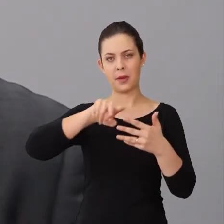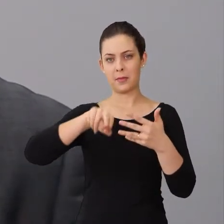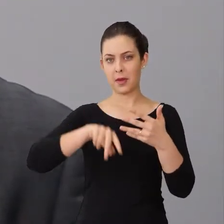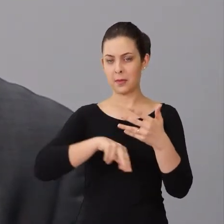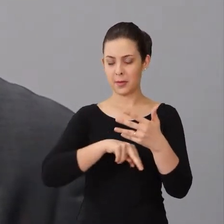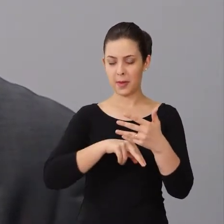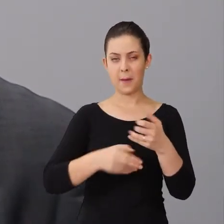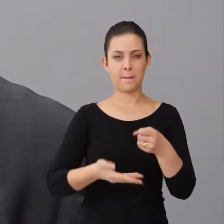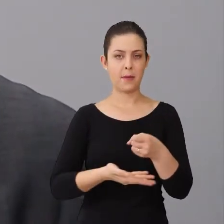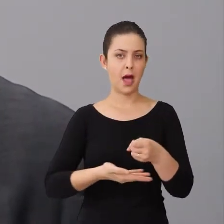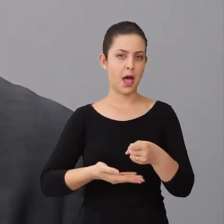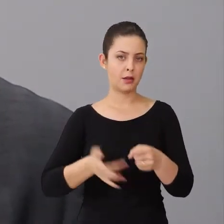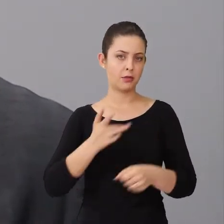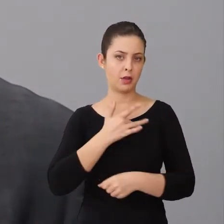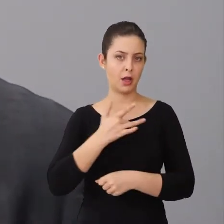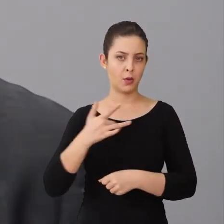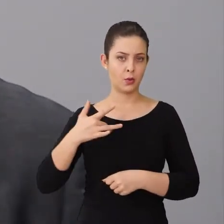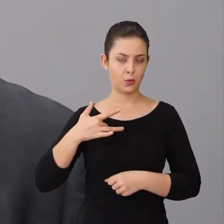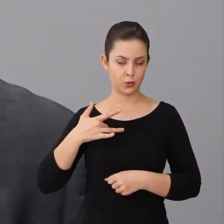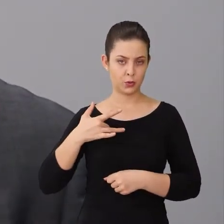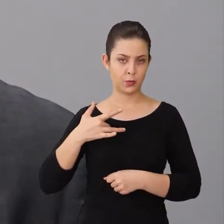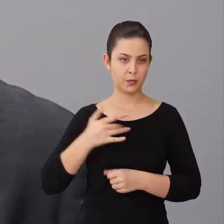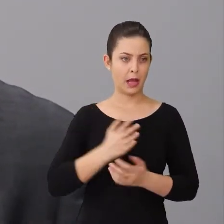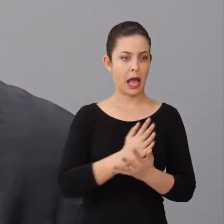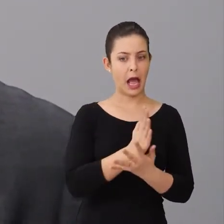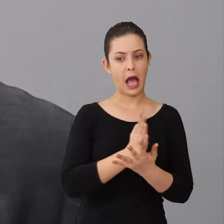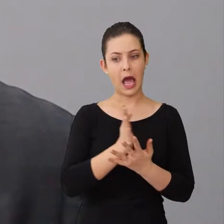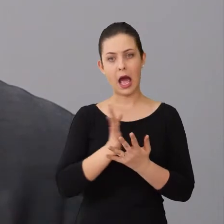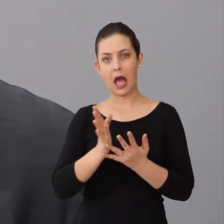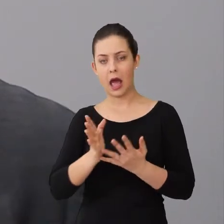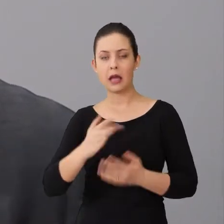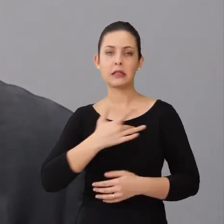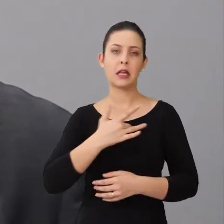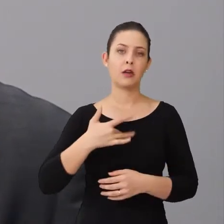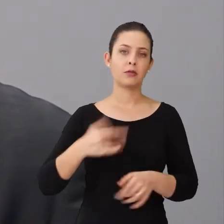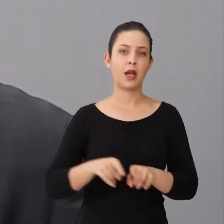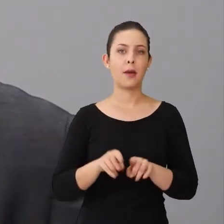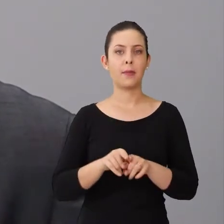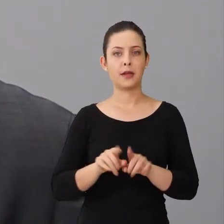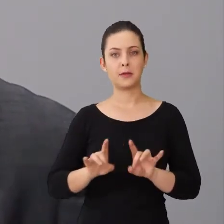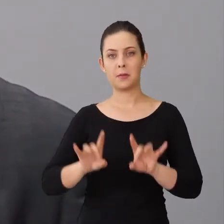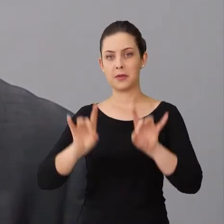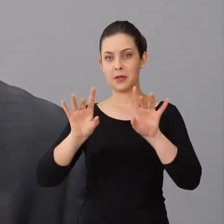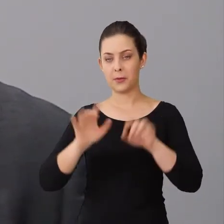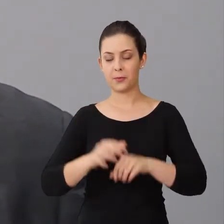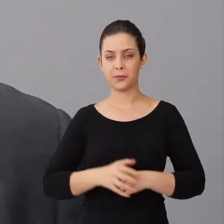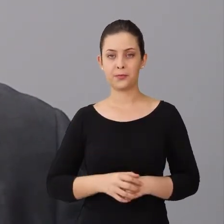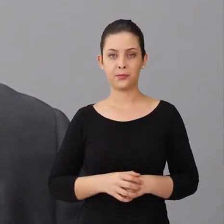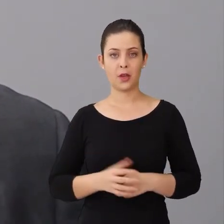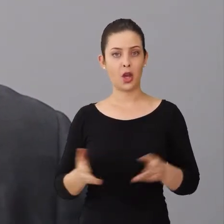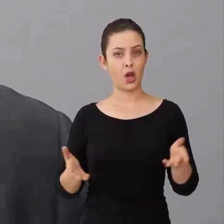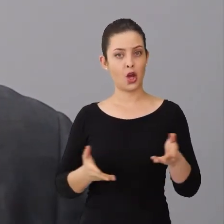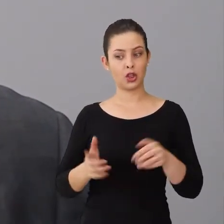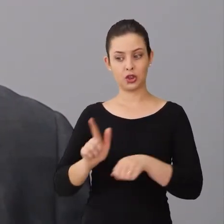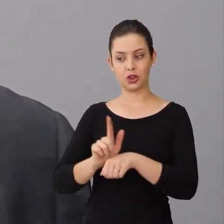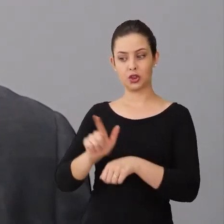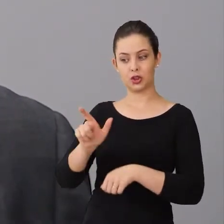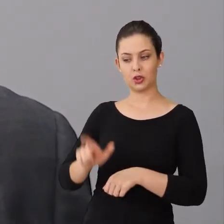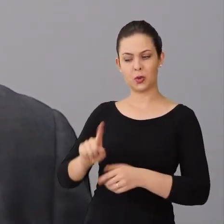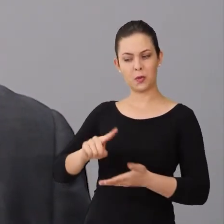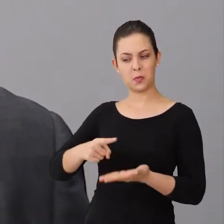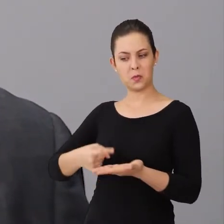atendimentos de todos os segmentos da área da saúde e de todas as especializações. Hoje, o gestor